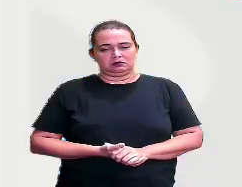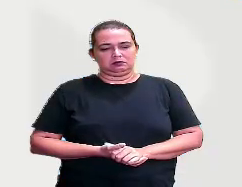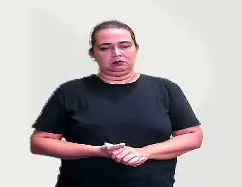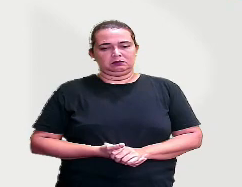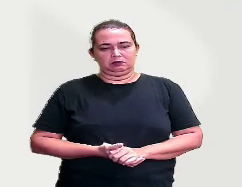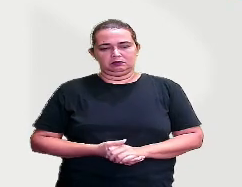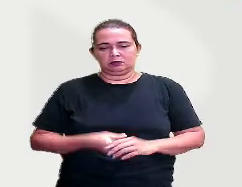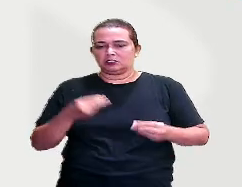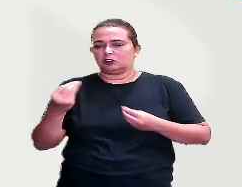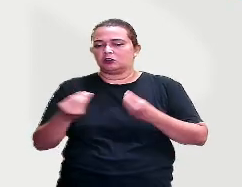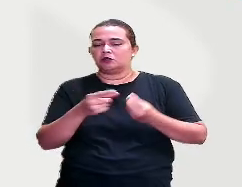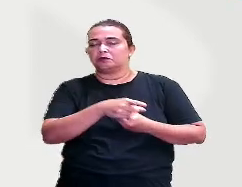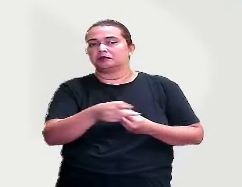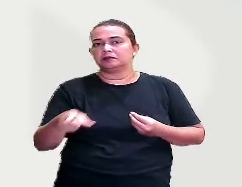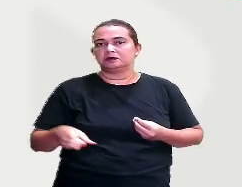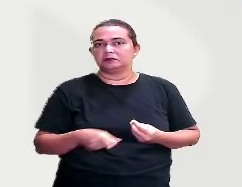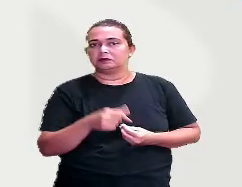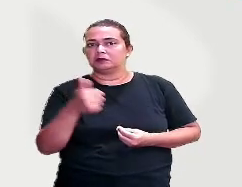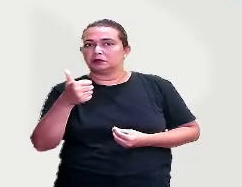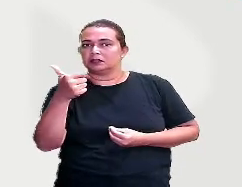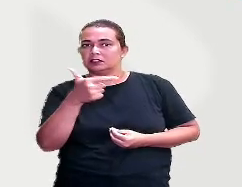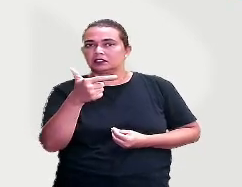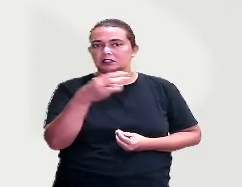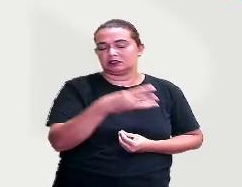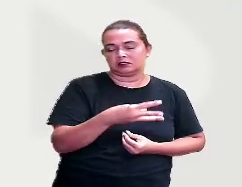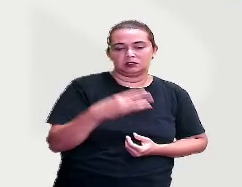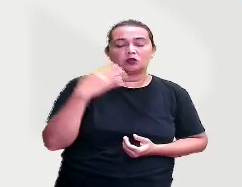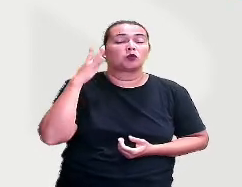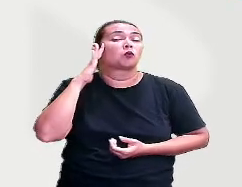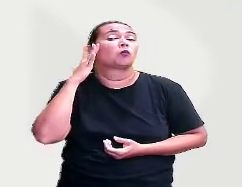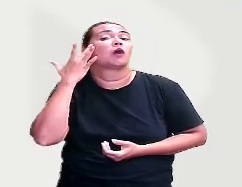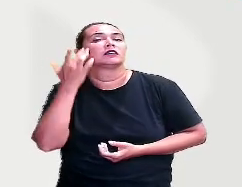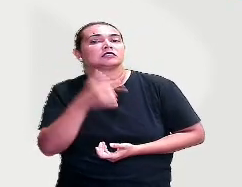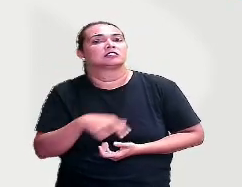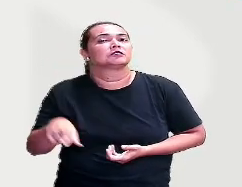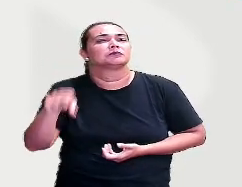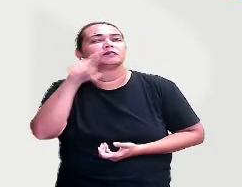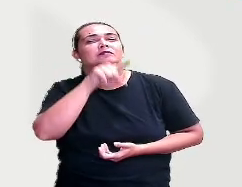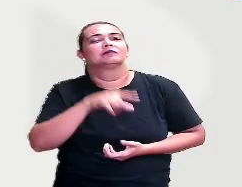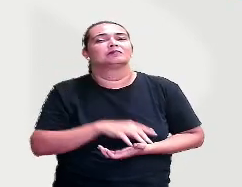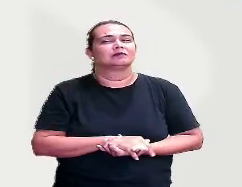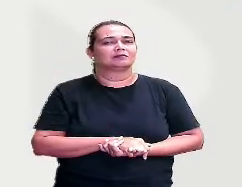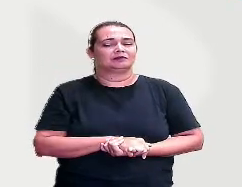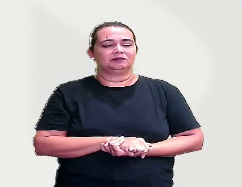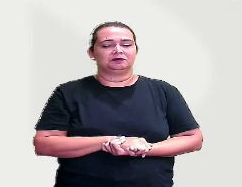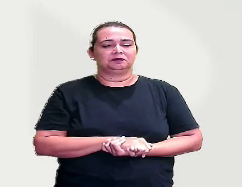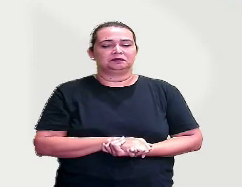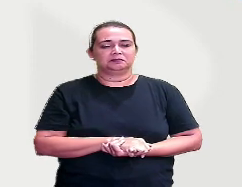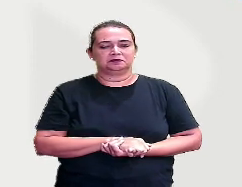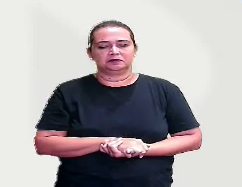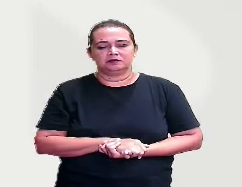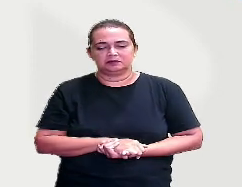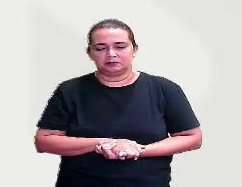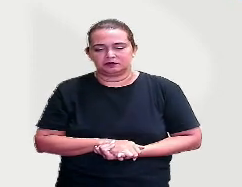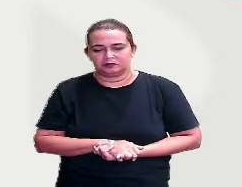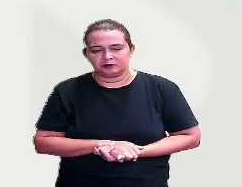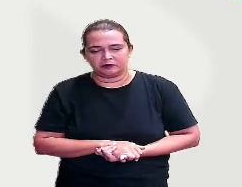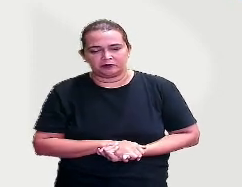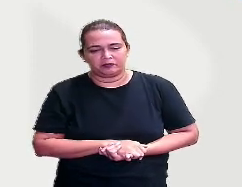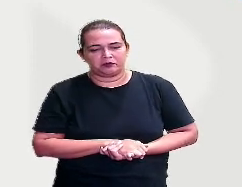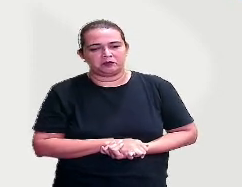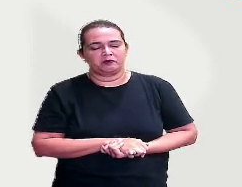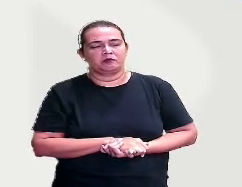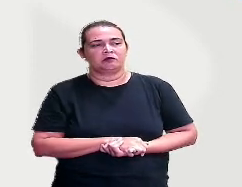Como seria essa ordem aí? Qual viria primeiro? Qual que viria depois? Qual seria aí o